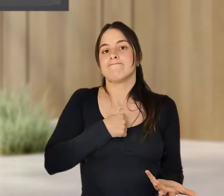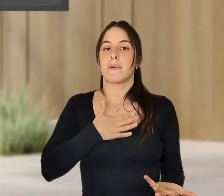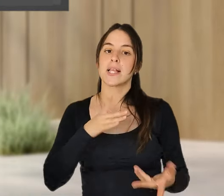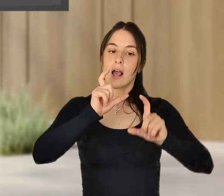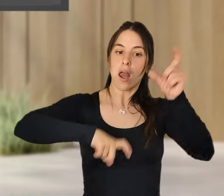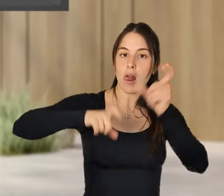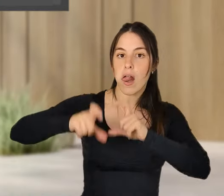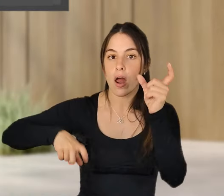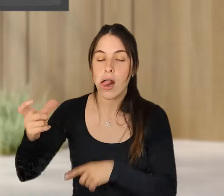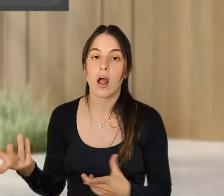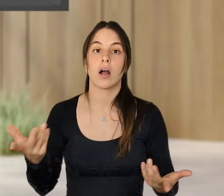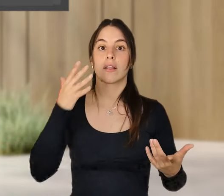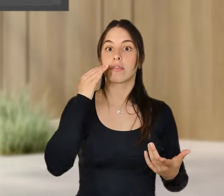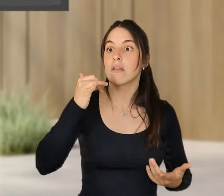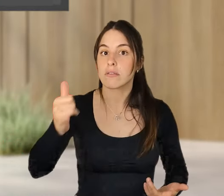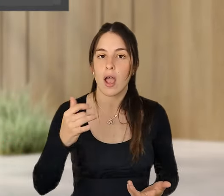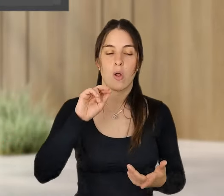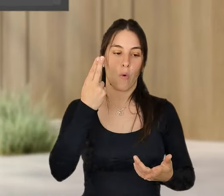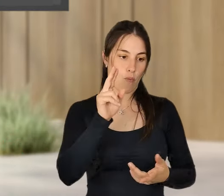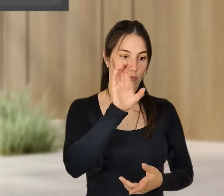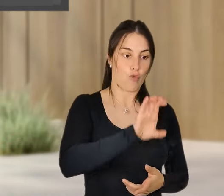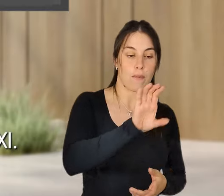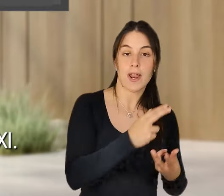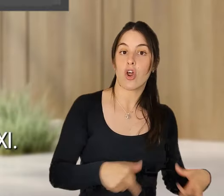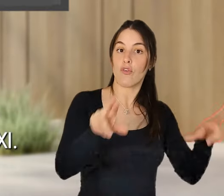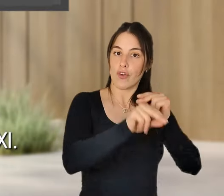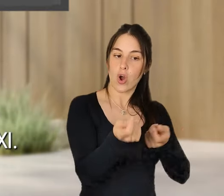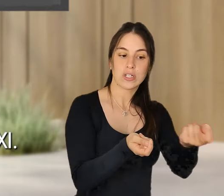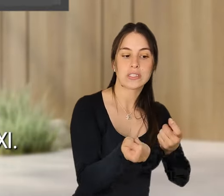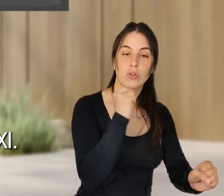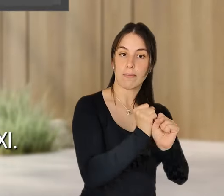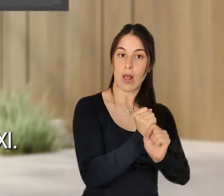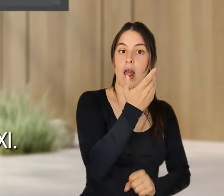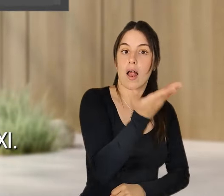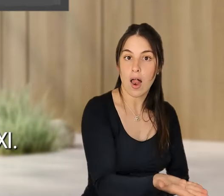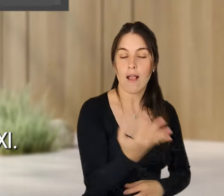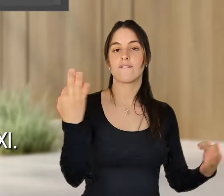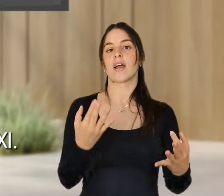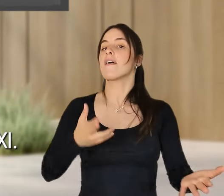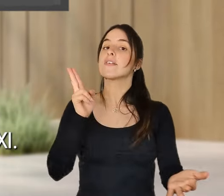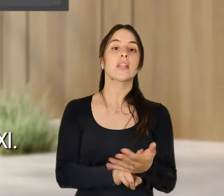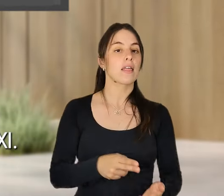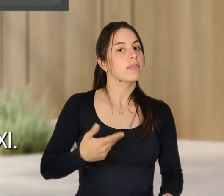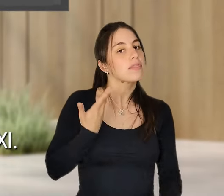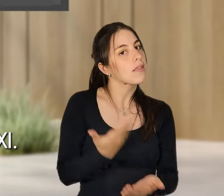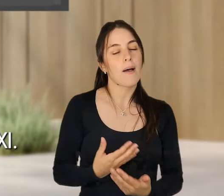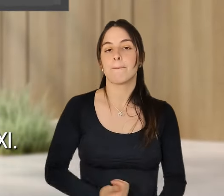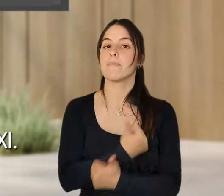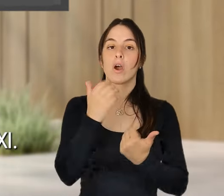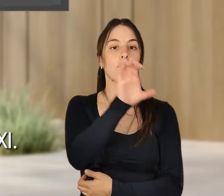flexibilidade, de novas formas de organizar o trabalho, é, na verdade, procurar uma melhor forma de